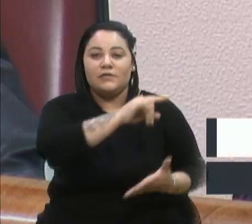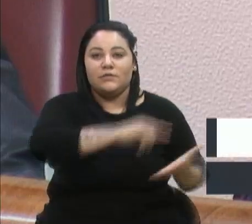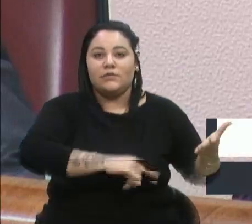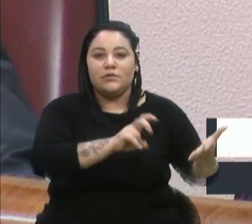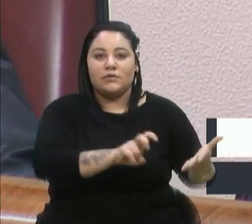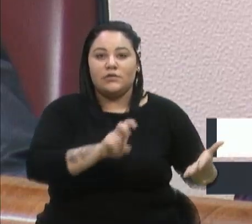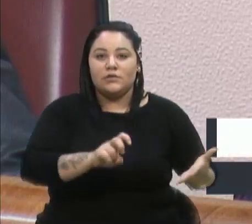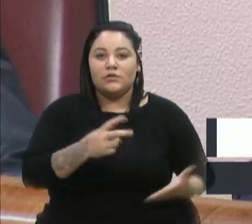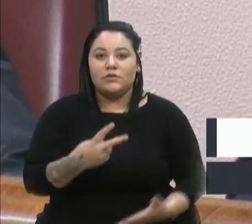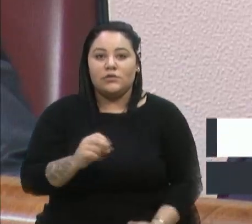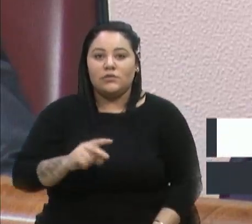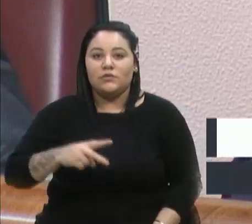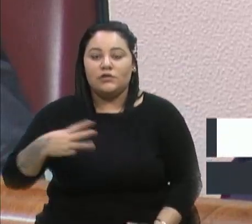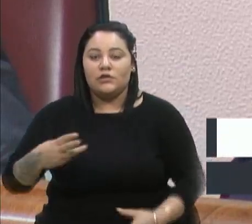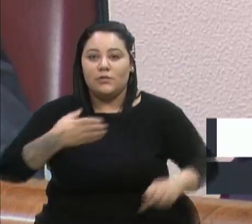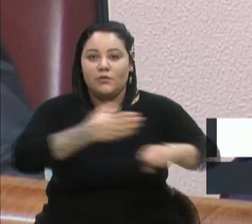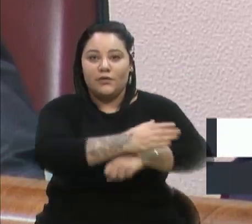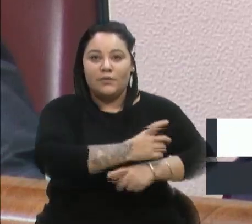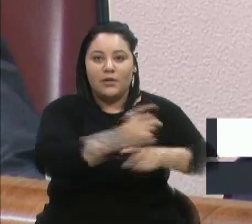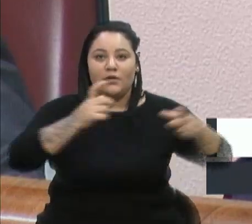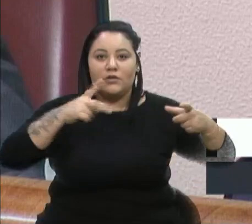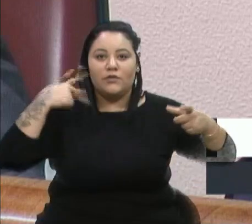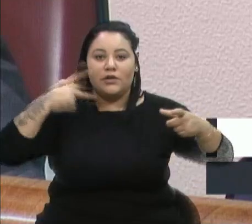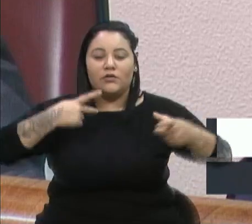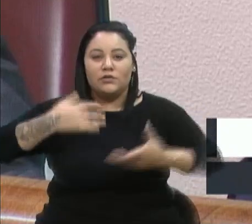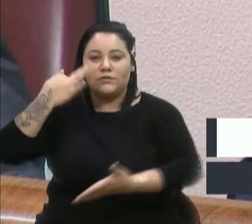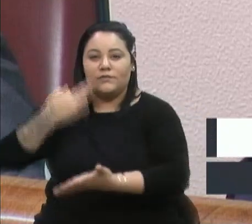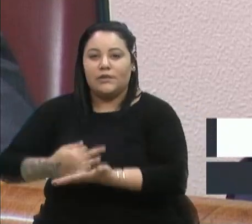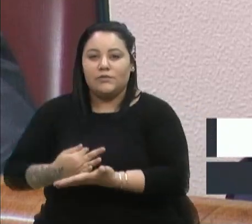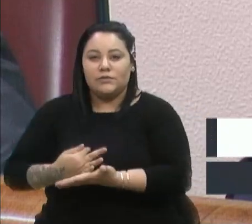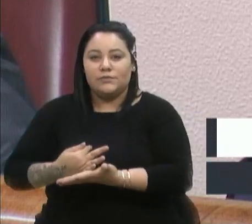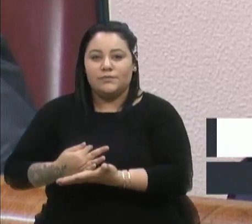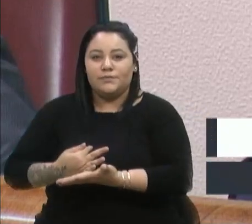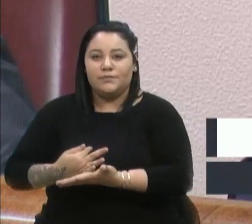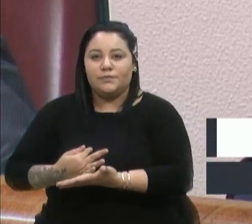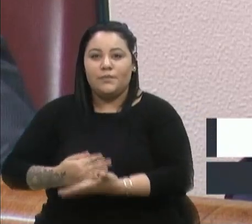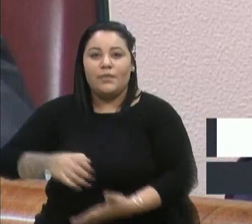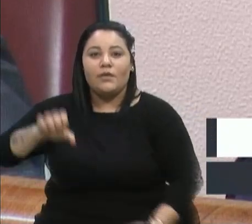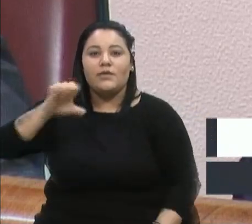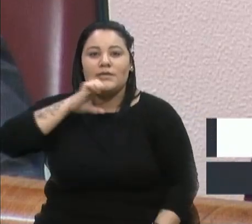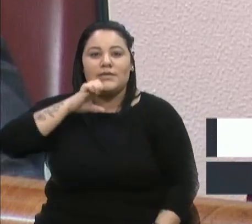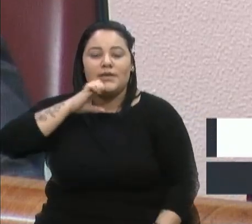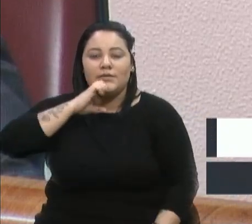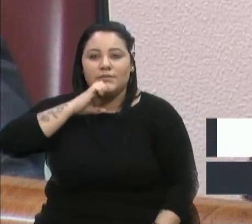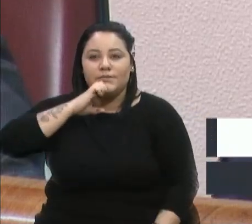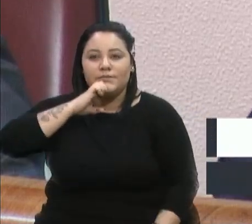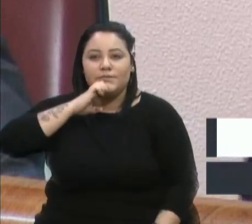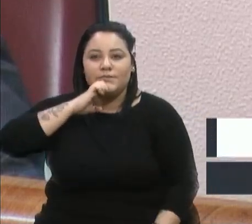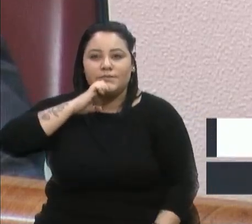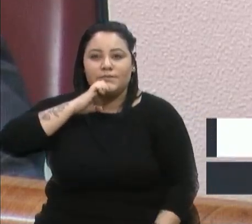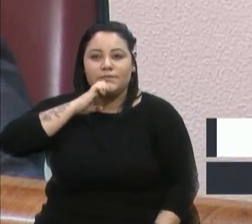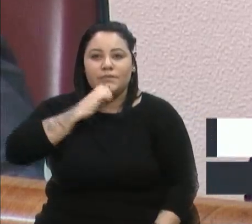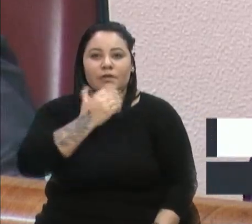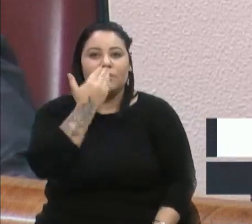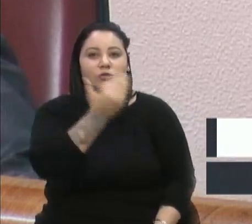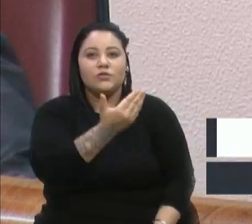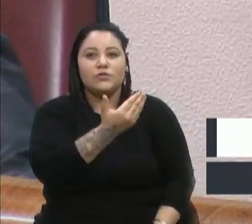.2023 foi aprovado por unanimidade com ausência de Estela Ballardinho. Questão de ordem, senhor presidente.